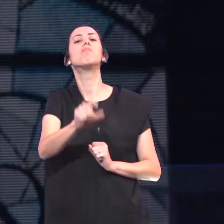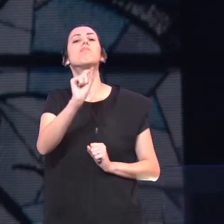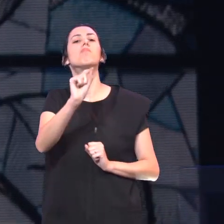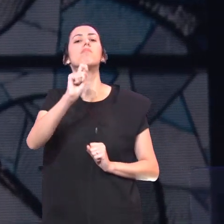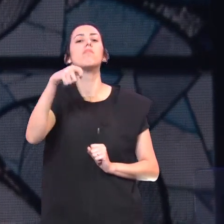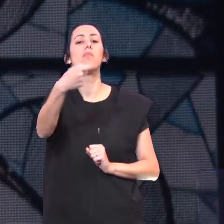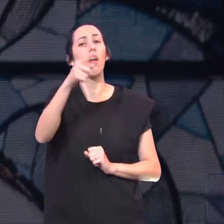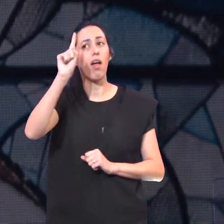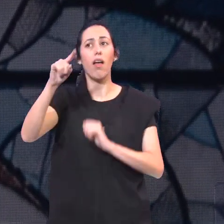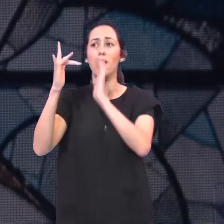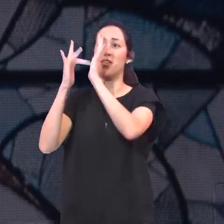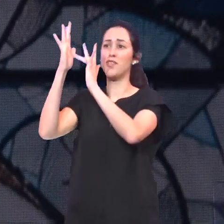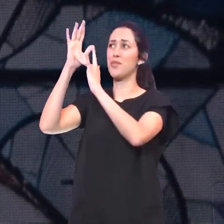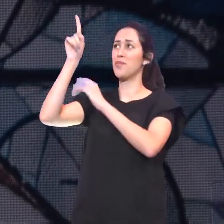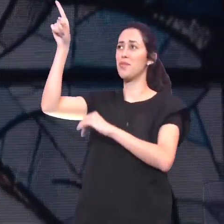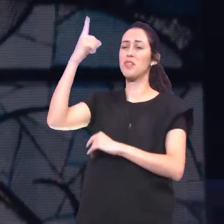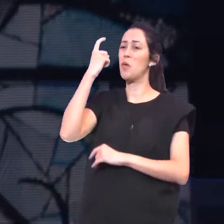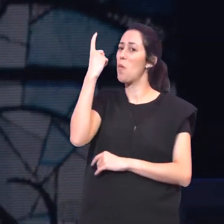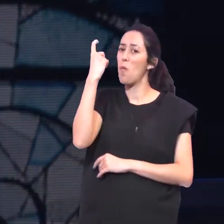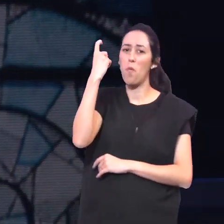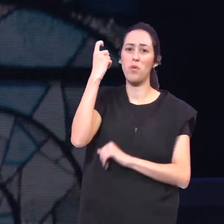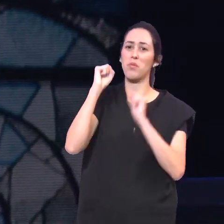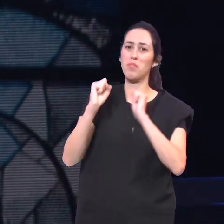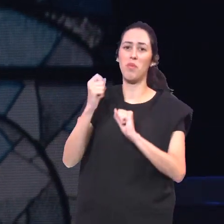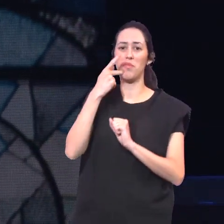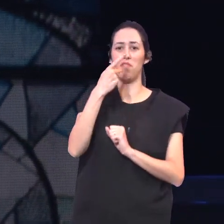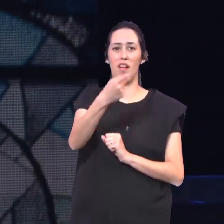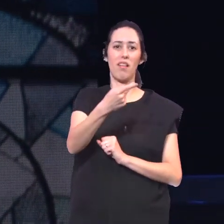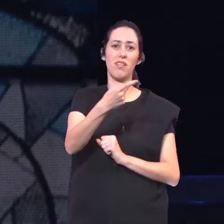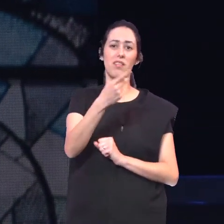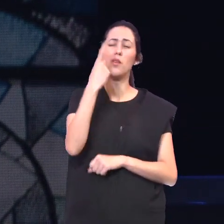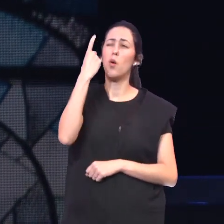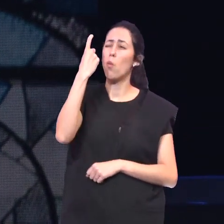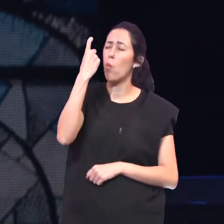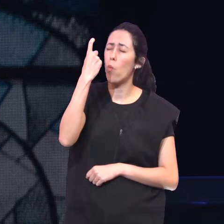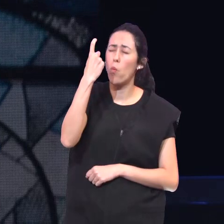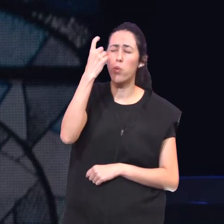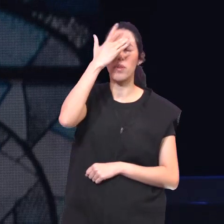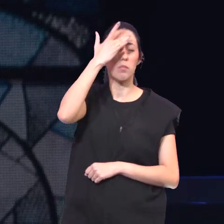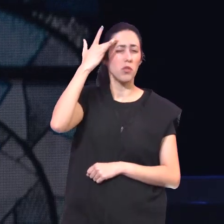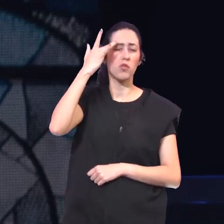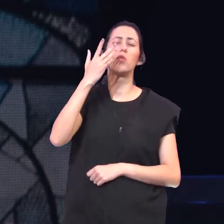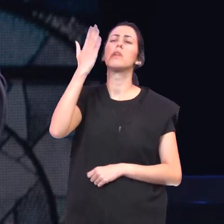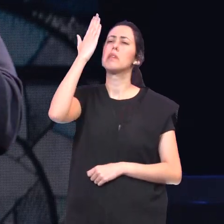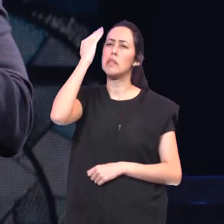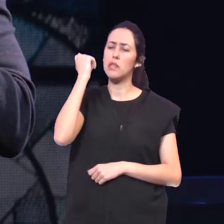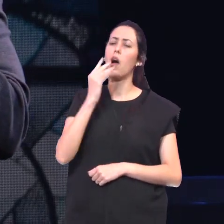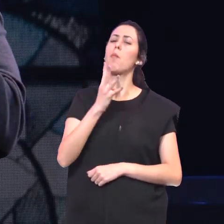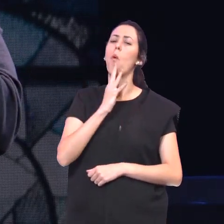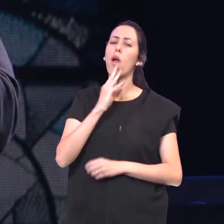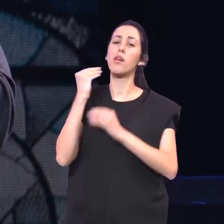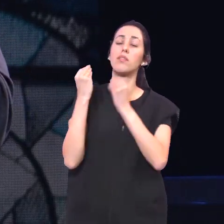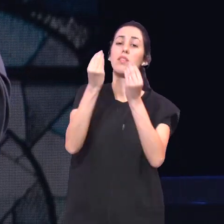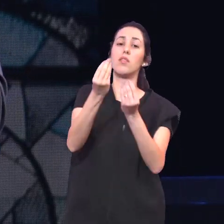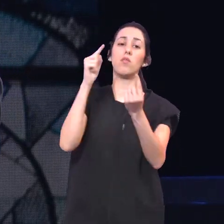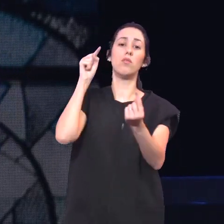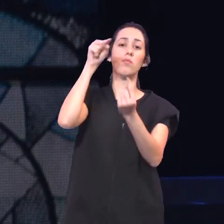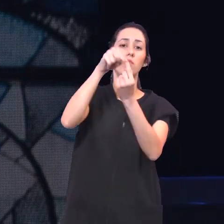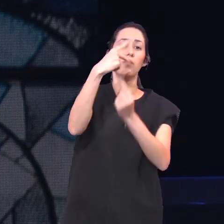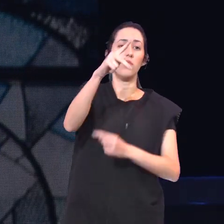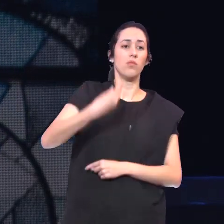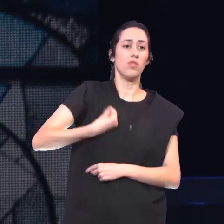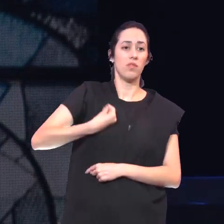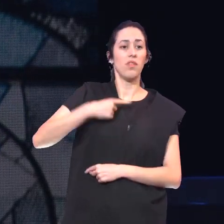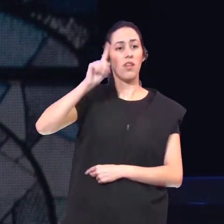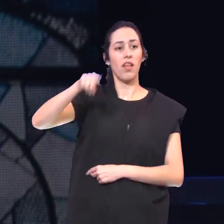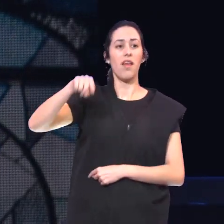E a única Pessoa Que sabe Conhece Deu propósito Para a sua Vida É o